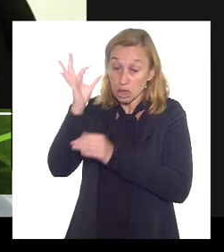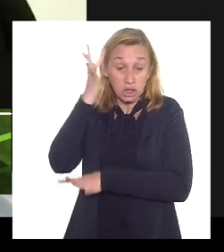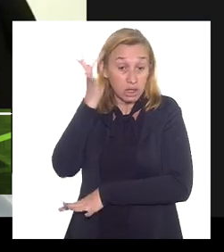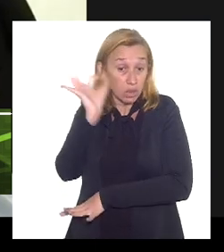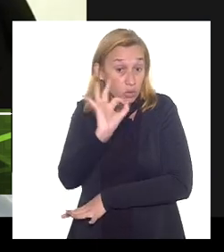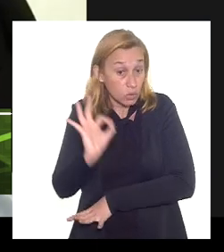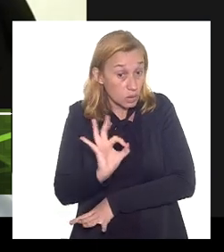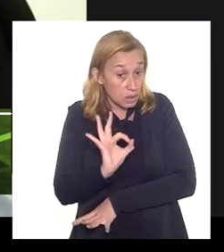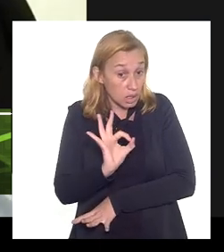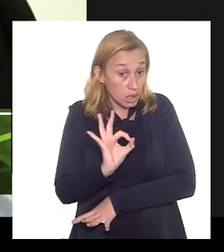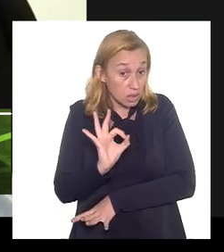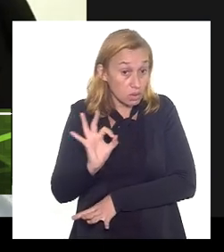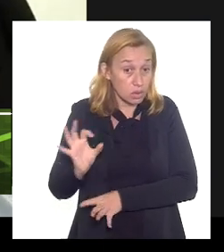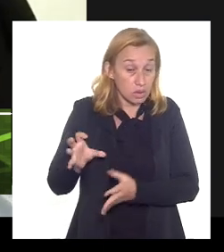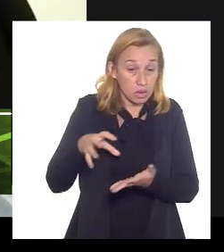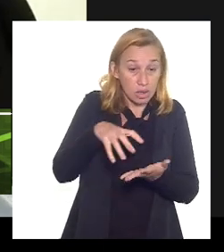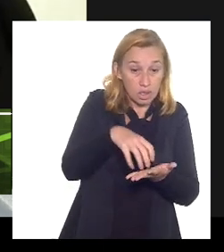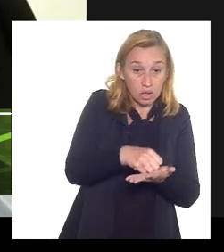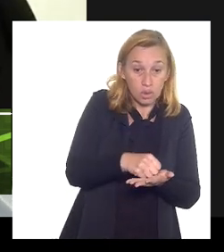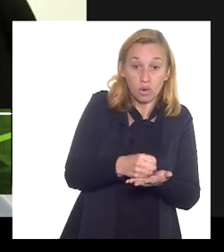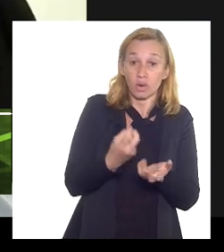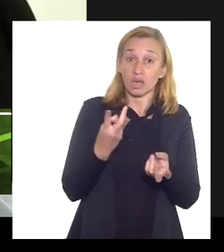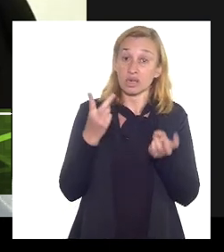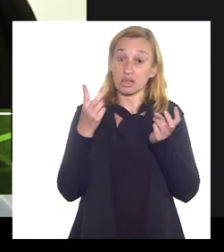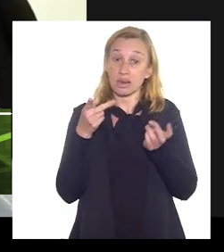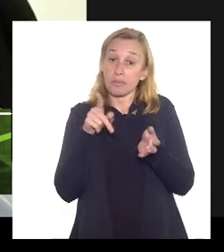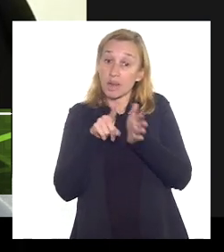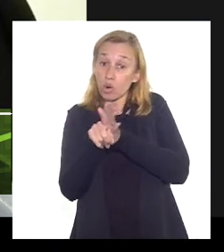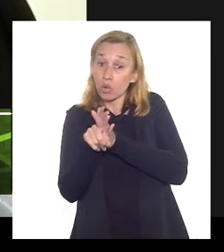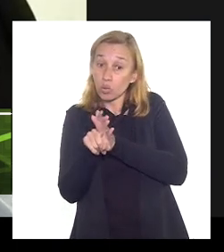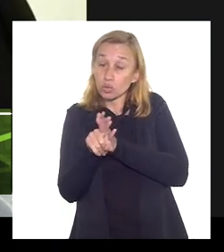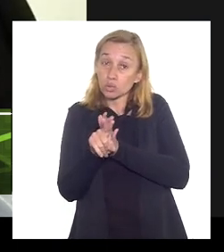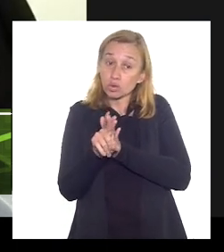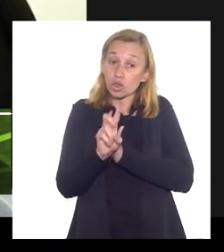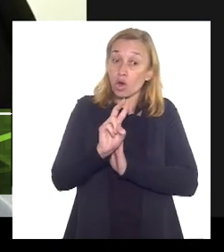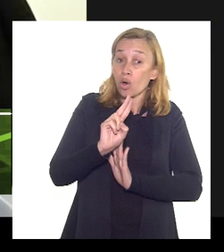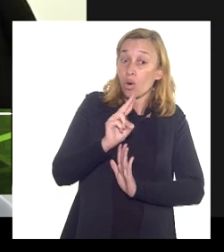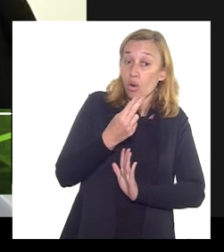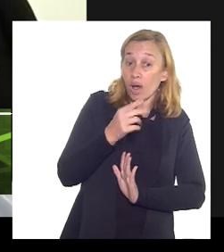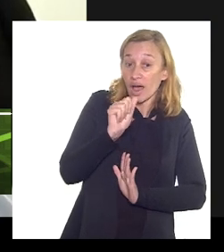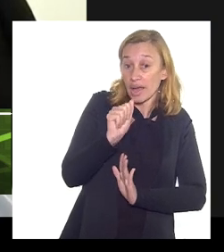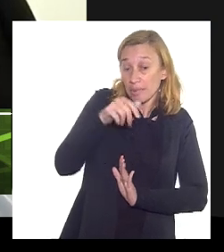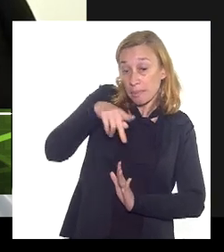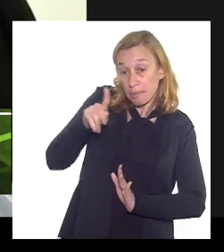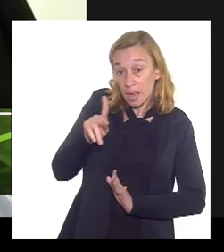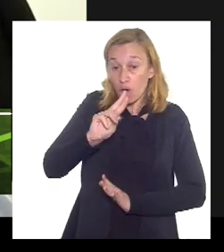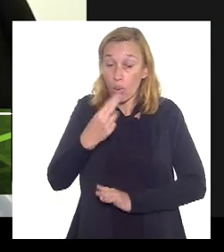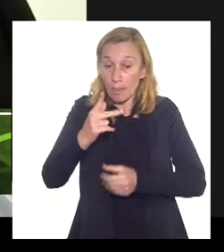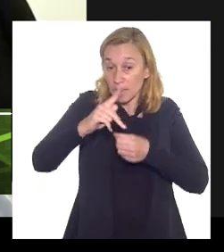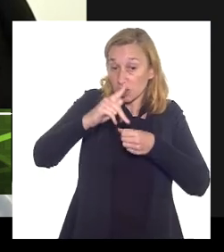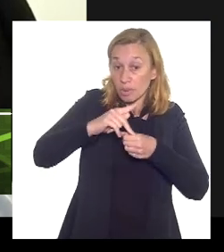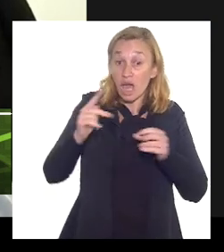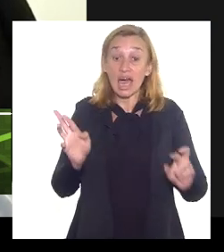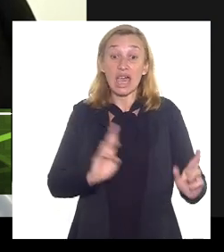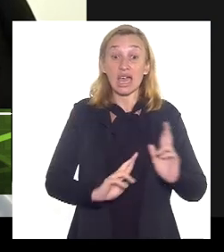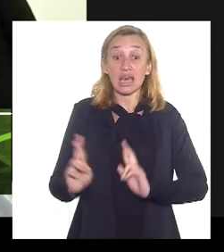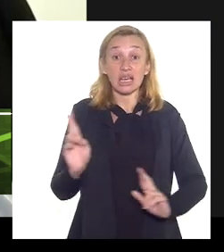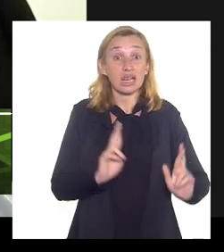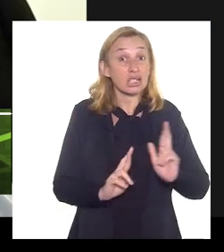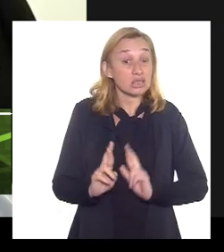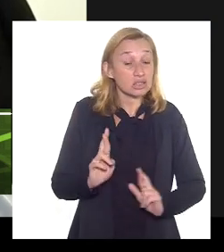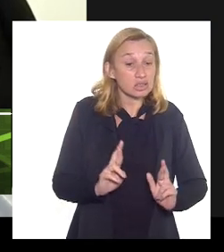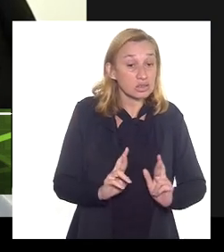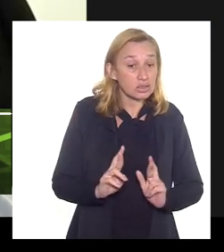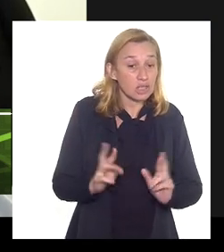protocolou esse questionamento ou a ANP ou a Petrobras que é com relação ao grande